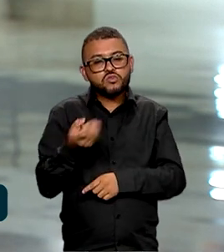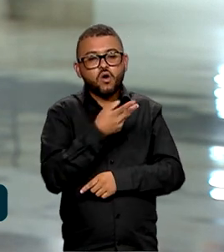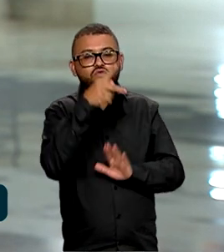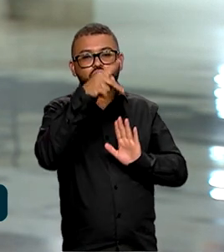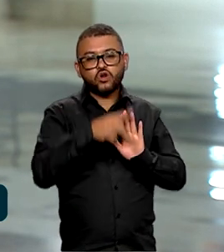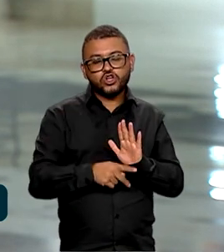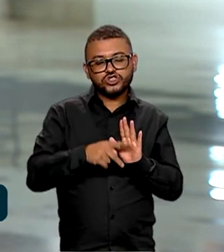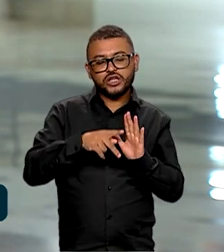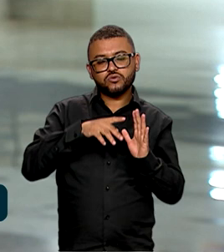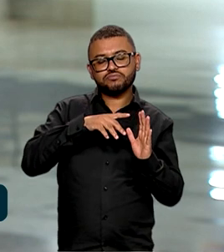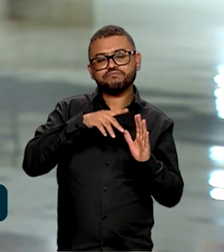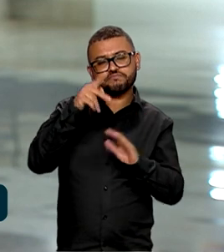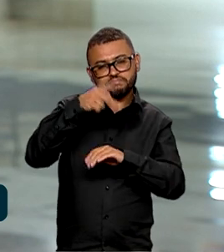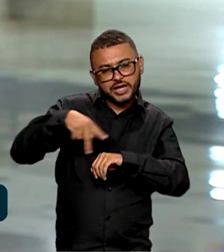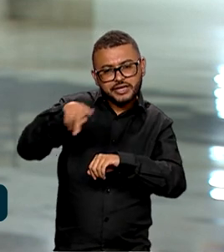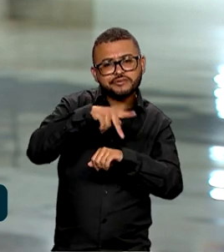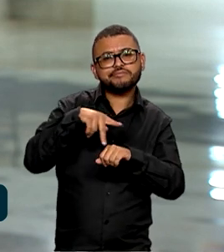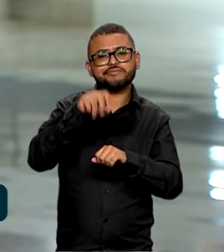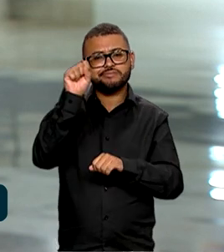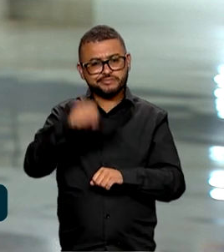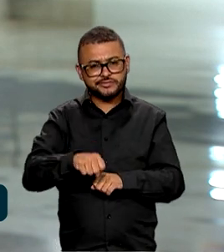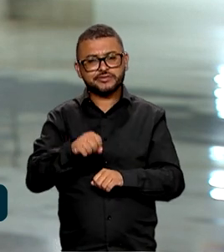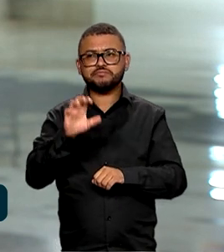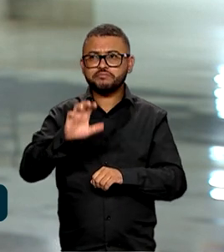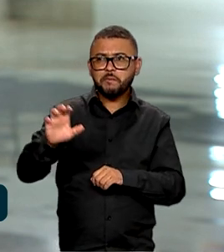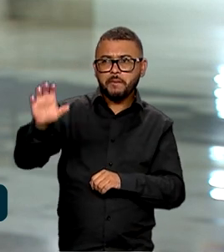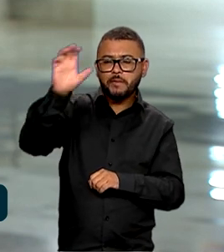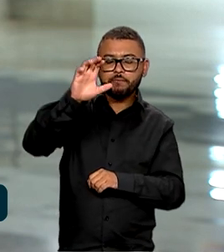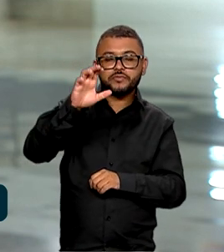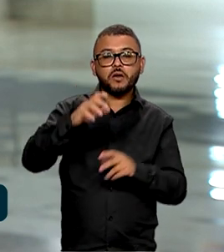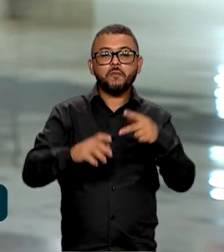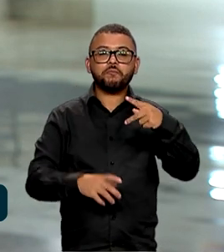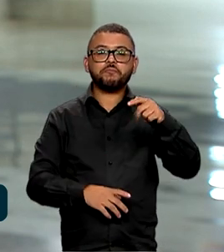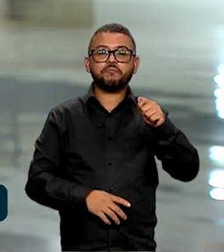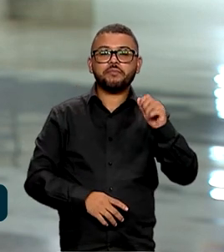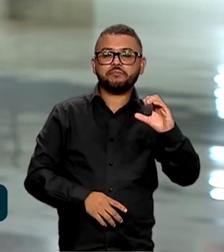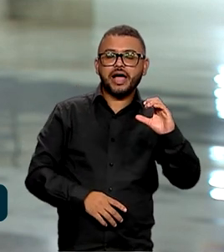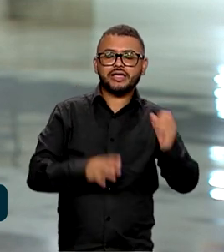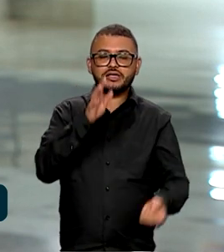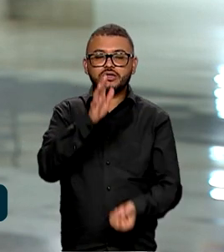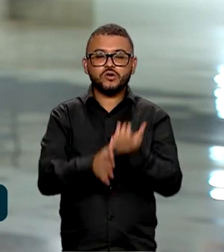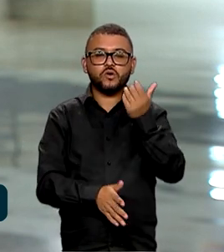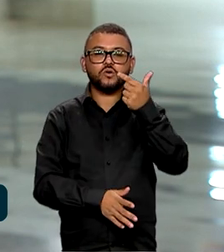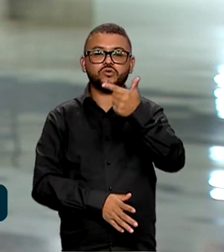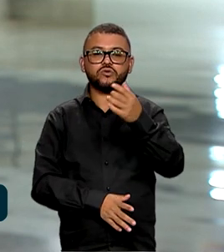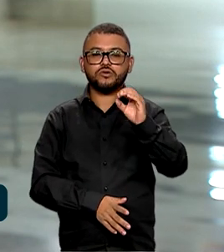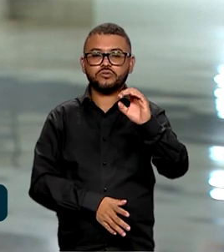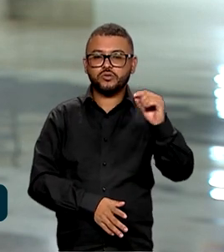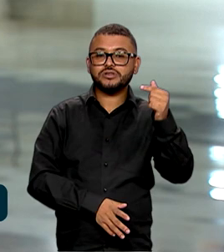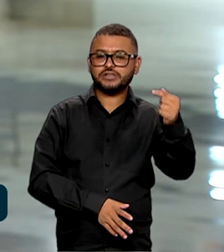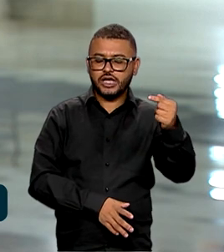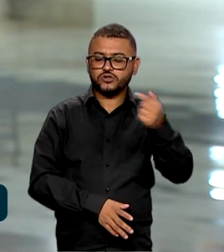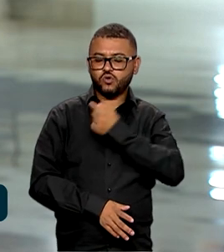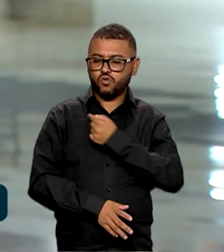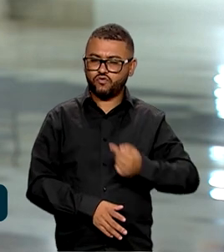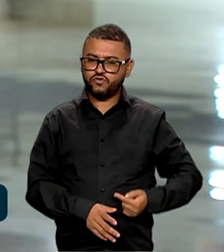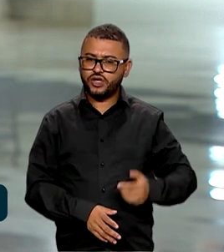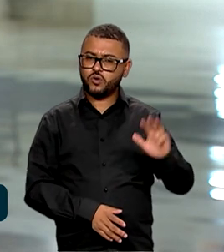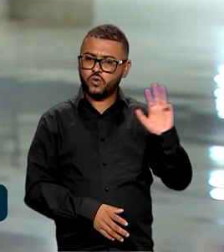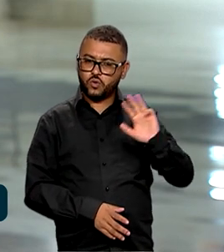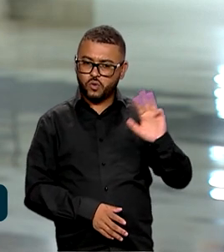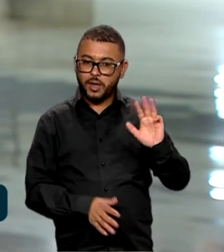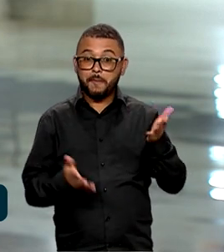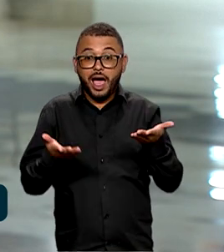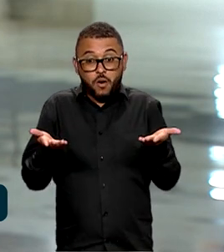em todo o país. Lembrando que o PAC foi criado pela primeira vez em 2007 pelo governo Lula, mas esta nova